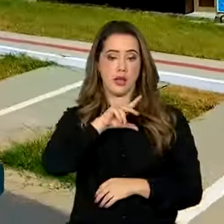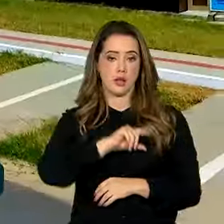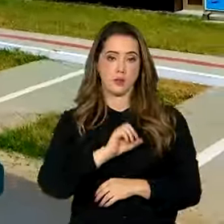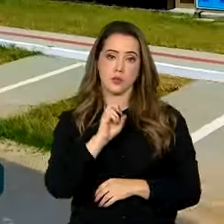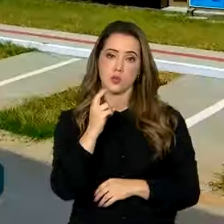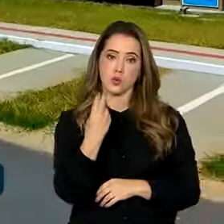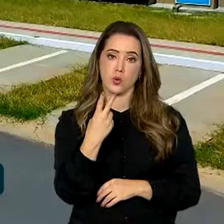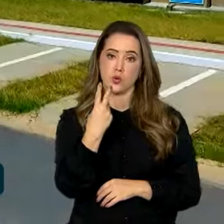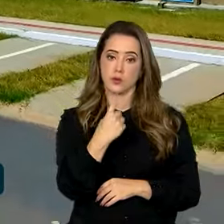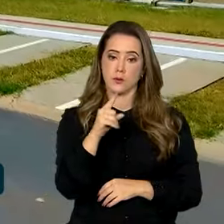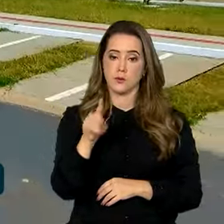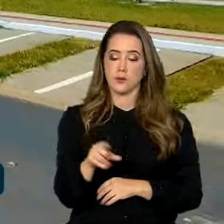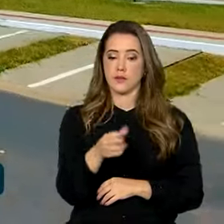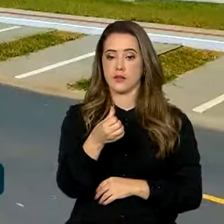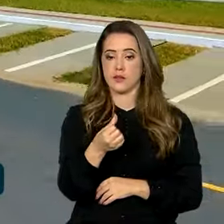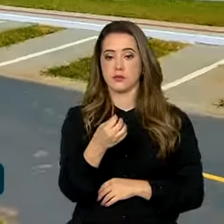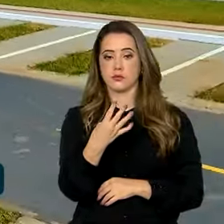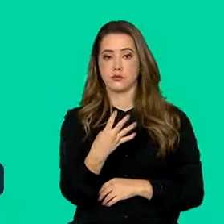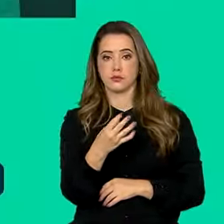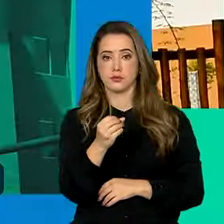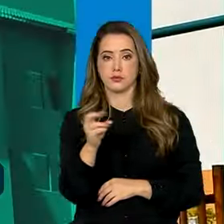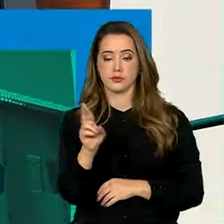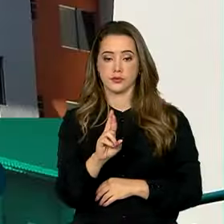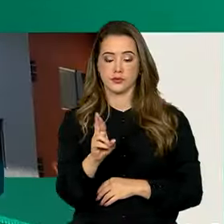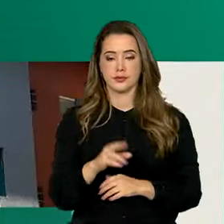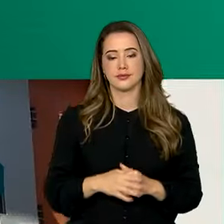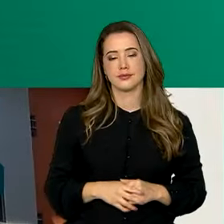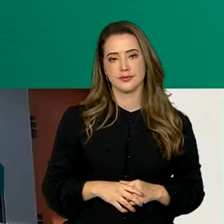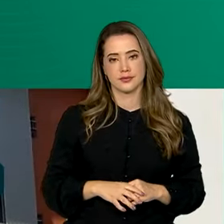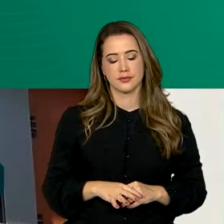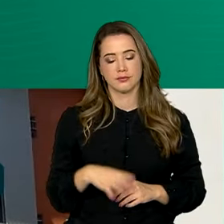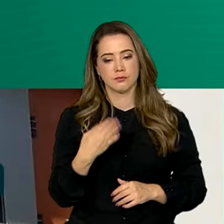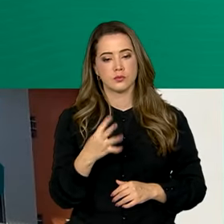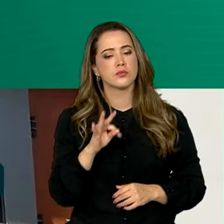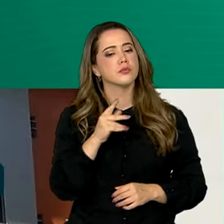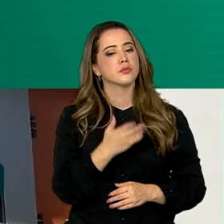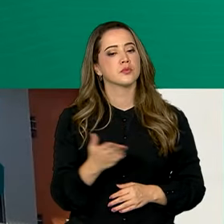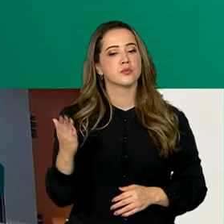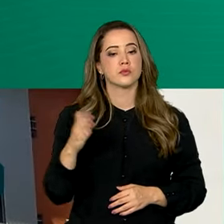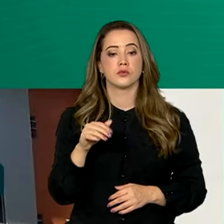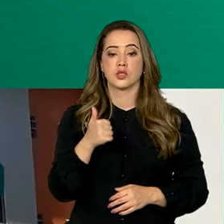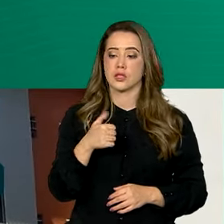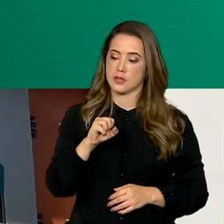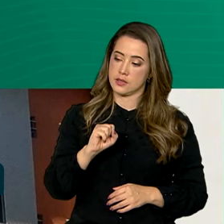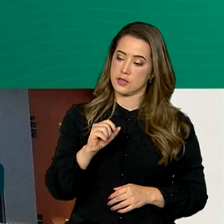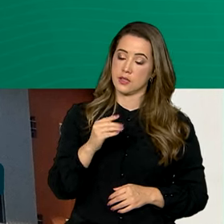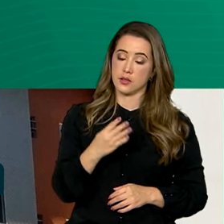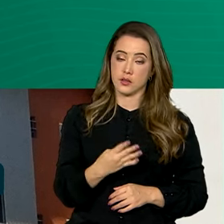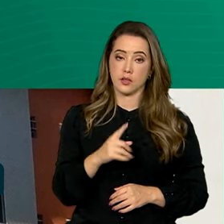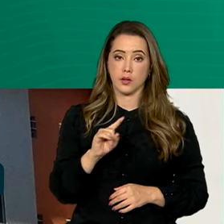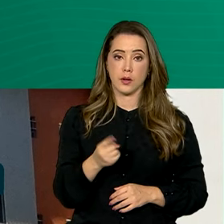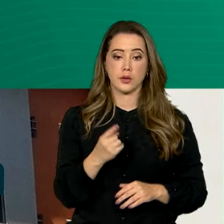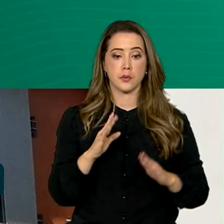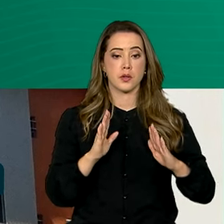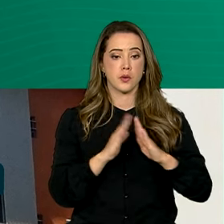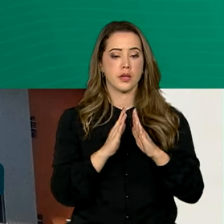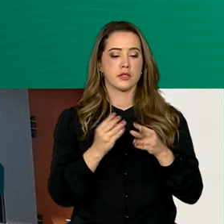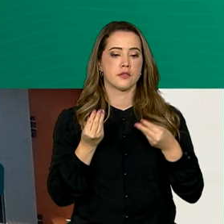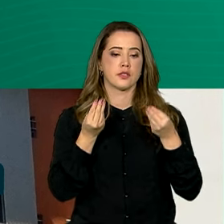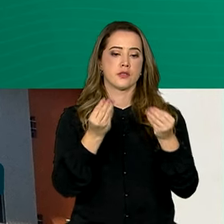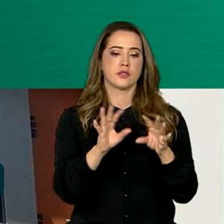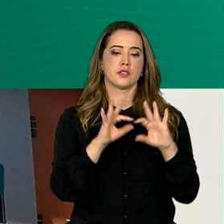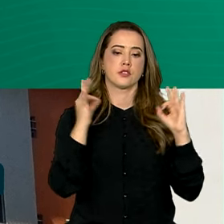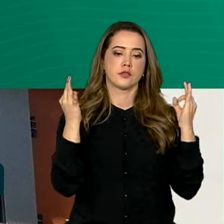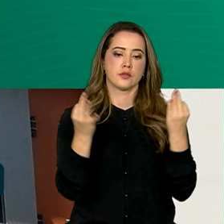ou R$ 2.640. Do total, 184.000 unidades serão destinadas a